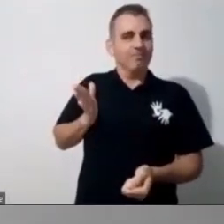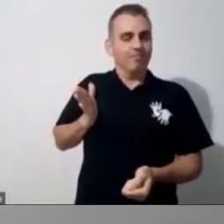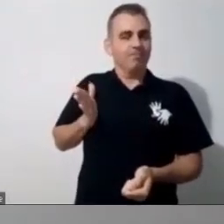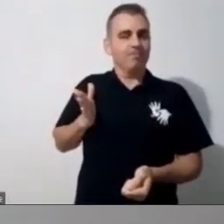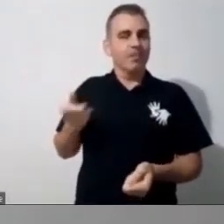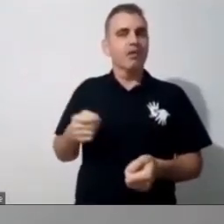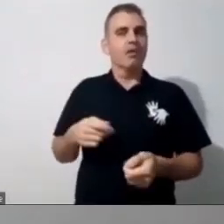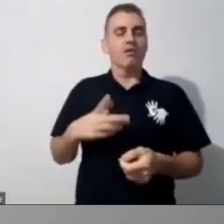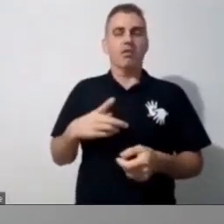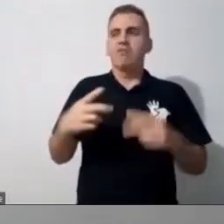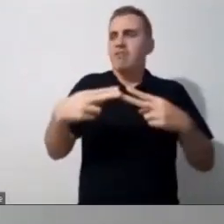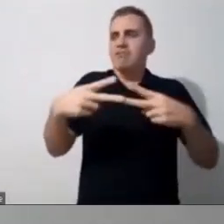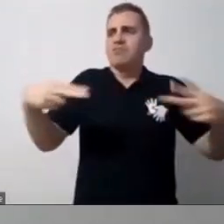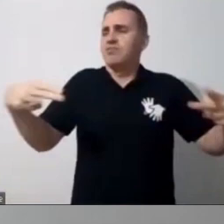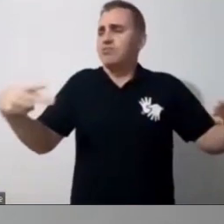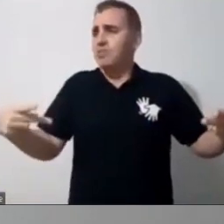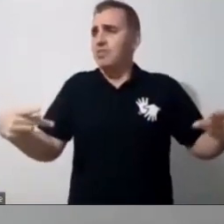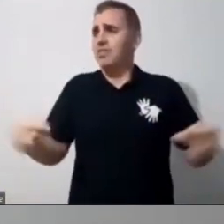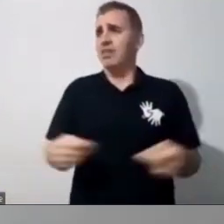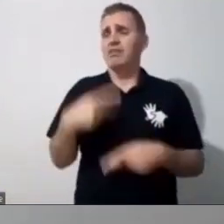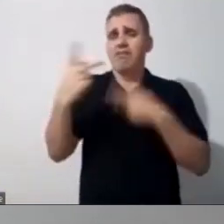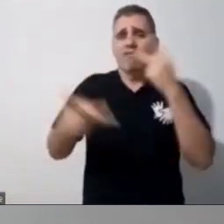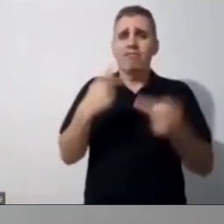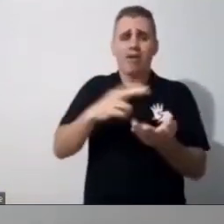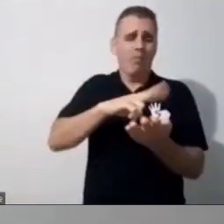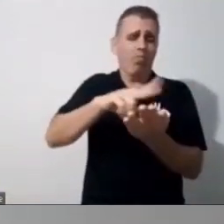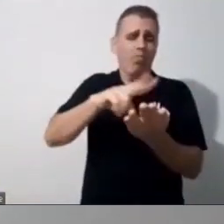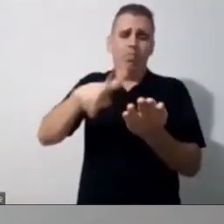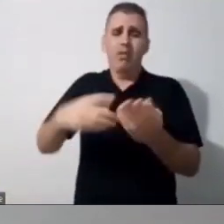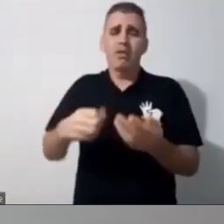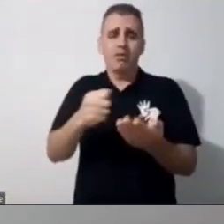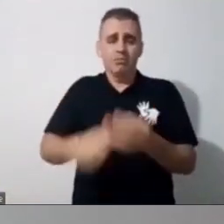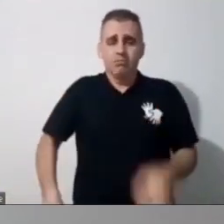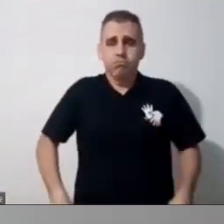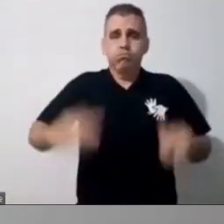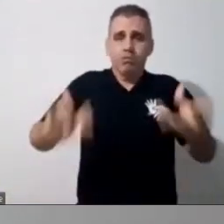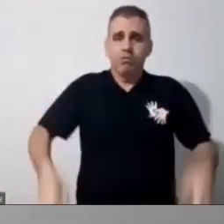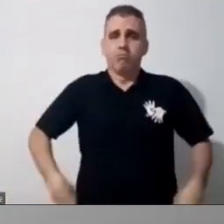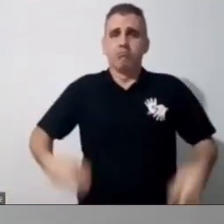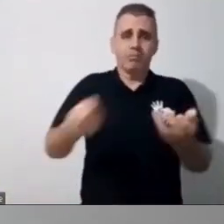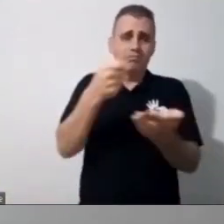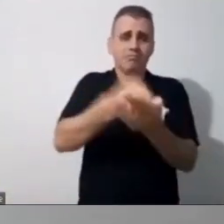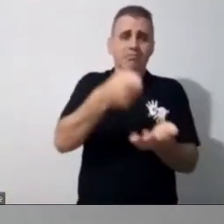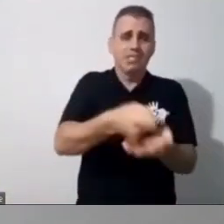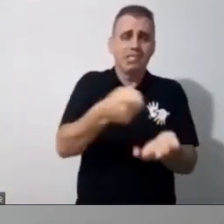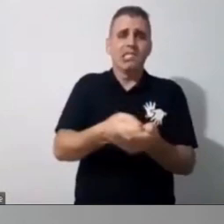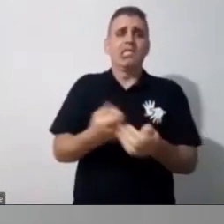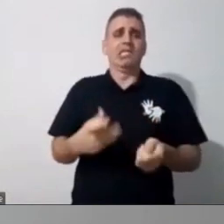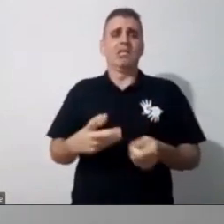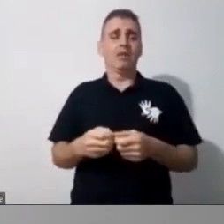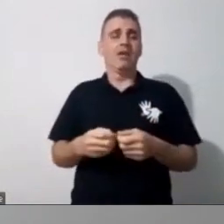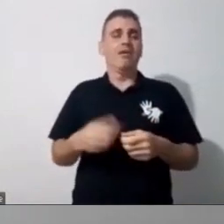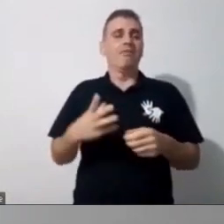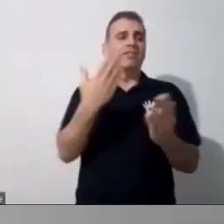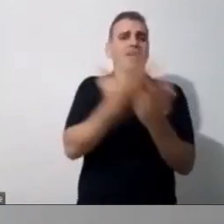a gente for nomear, o quanto tu pega lá do teu bolso, e tu tira para tornar aquela aula dinâmica, aquela aula gostosa,